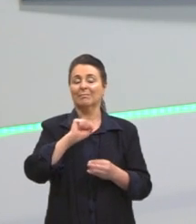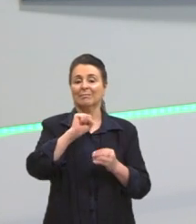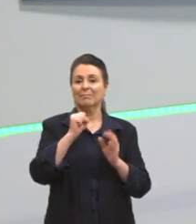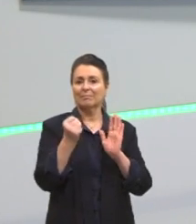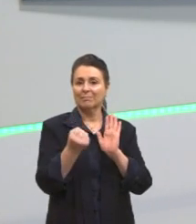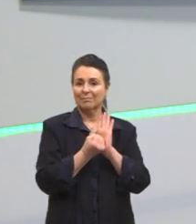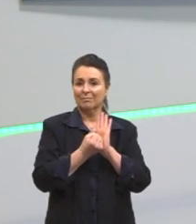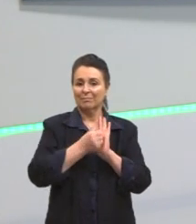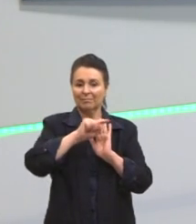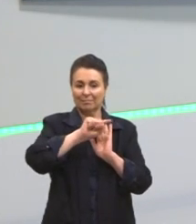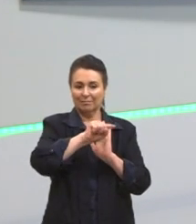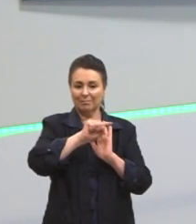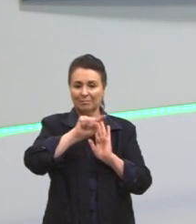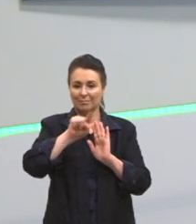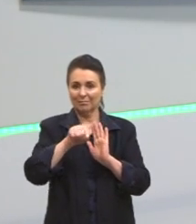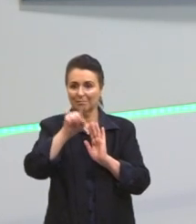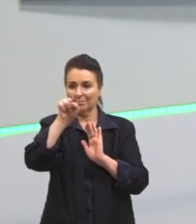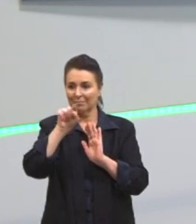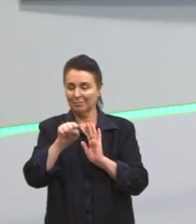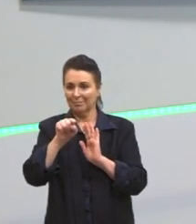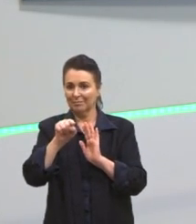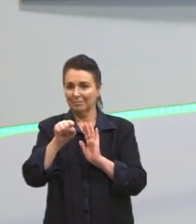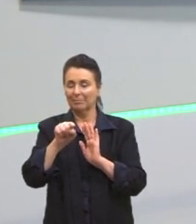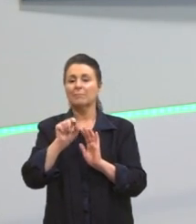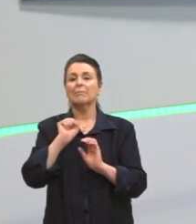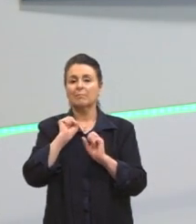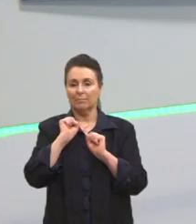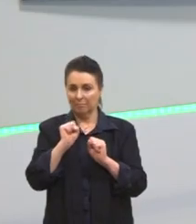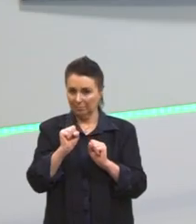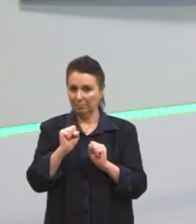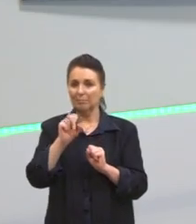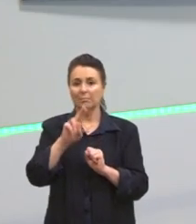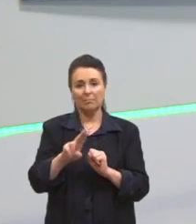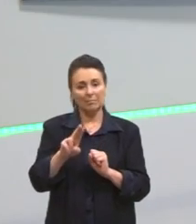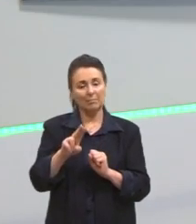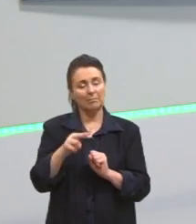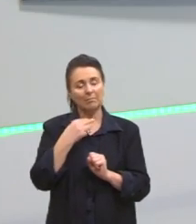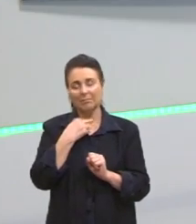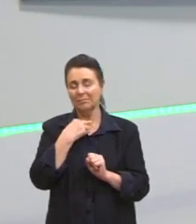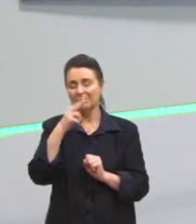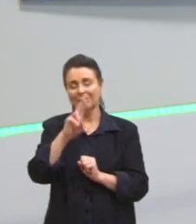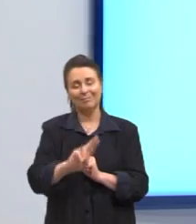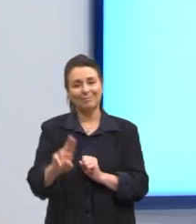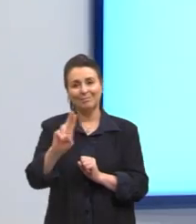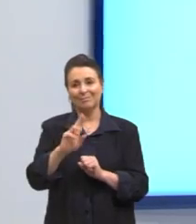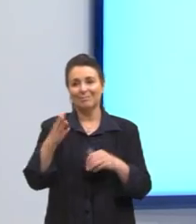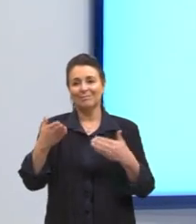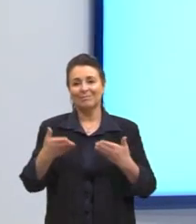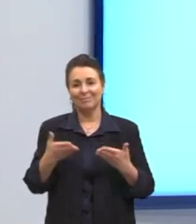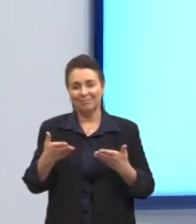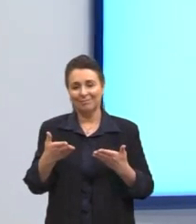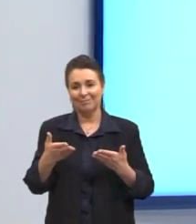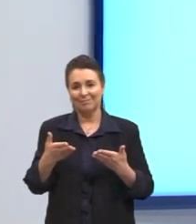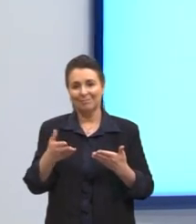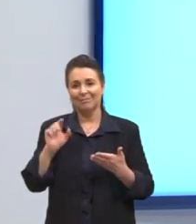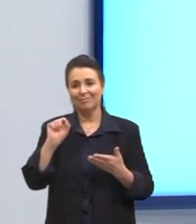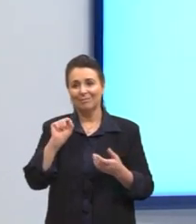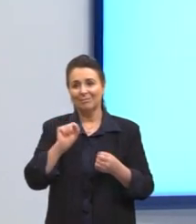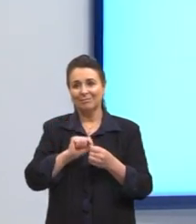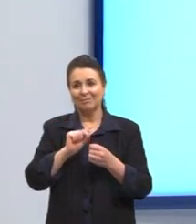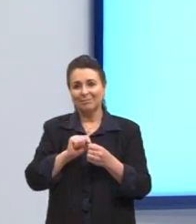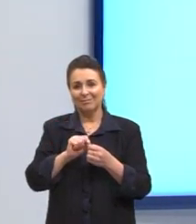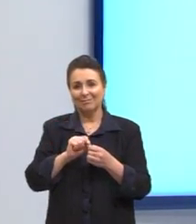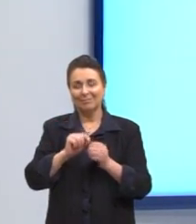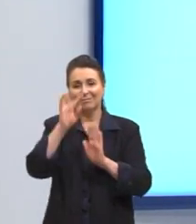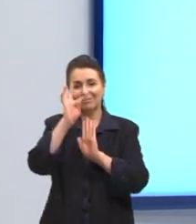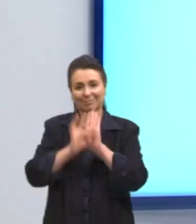adequados para o texto dissertativo argumentativo e os que não são. Muito bem. E agora, para onde a gente vai? A gente vai